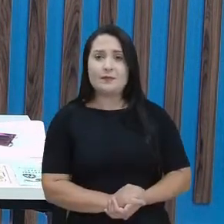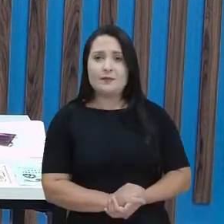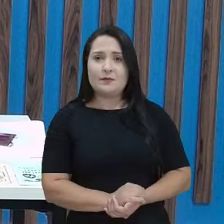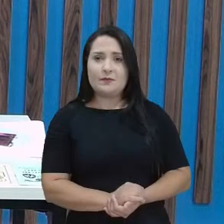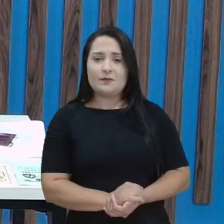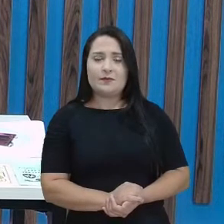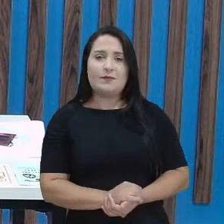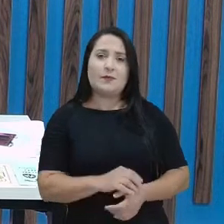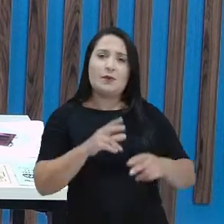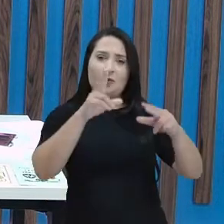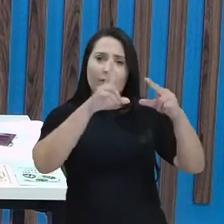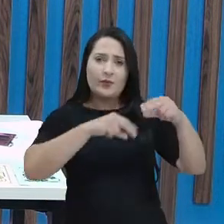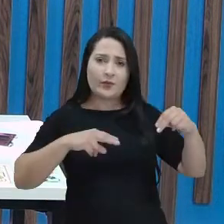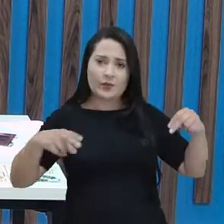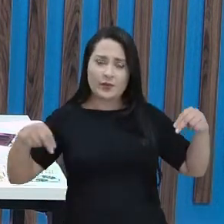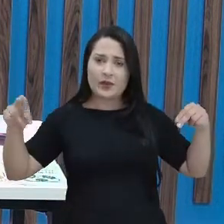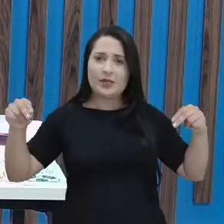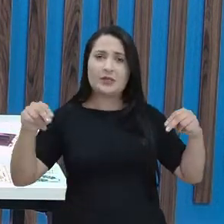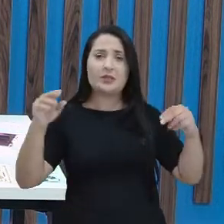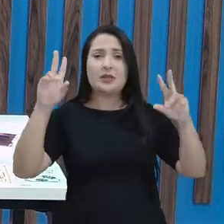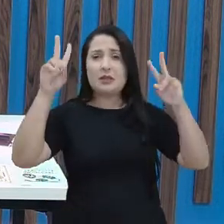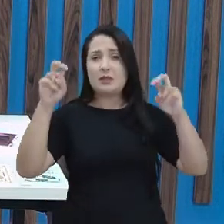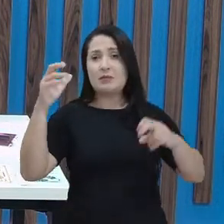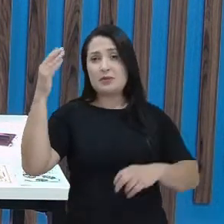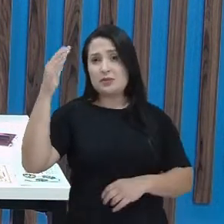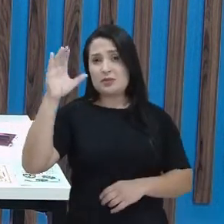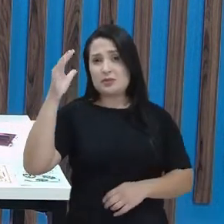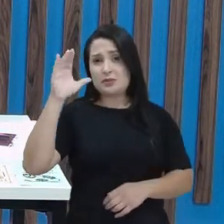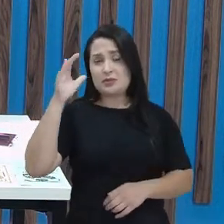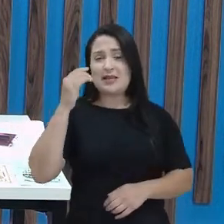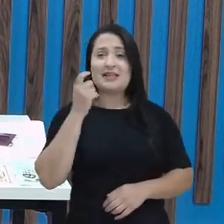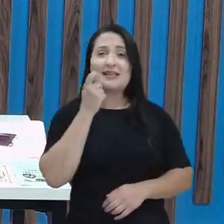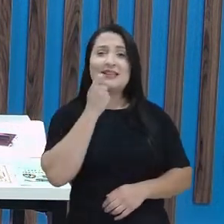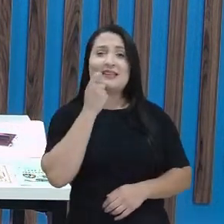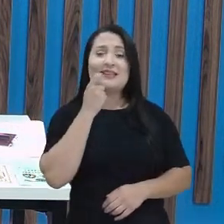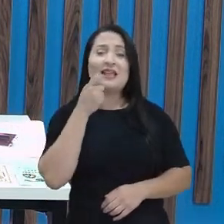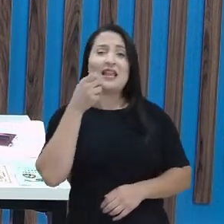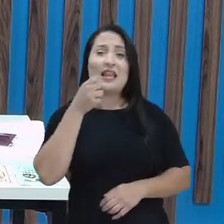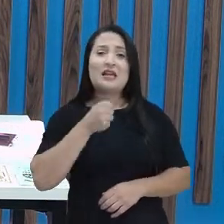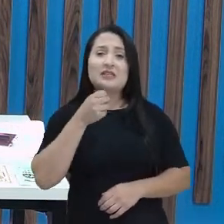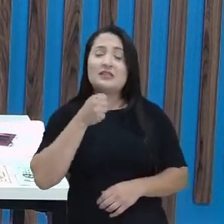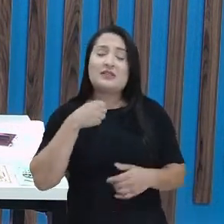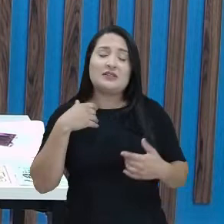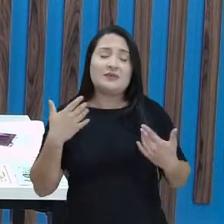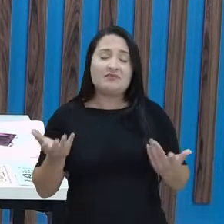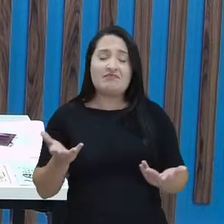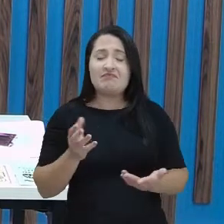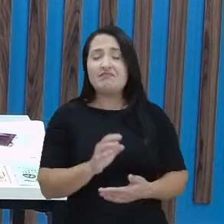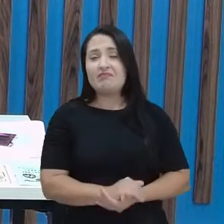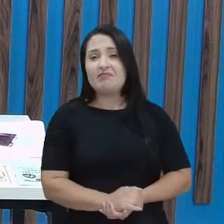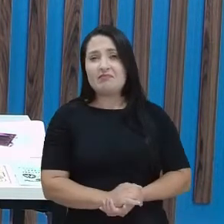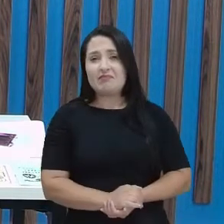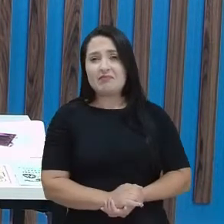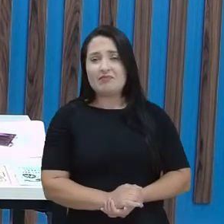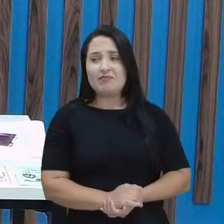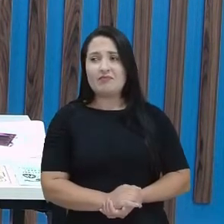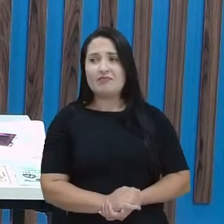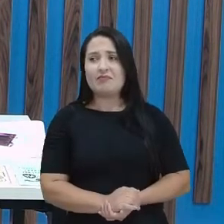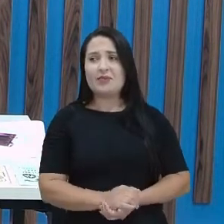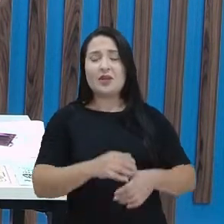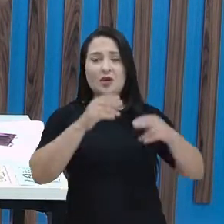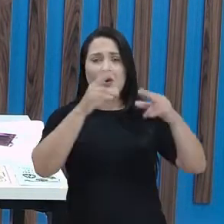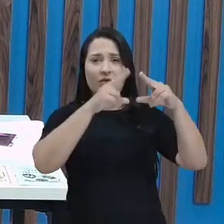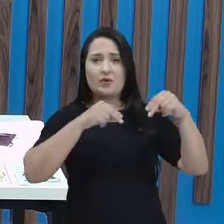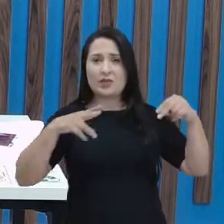Eu tenho um cordel que fala sobre ciências, meu dentinho de leite. Gente, então, os